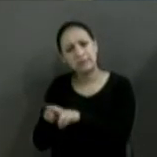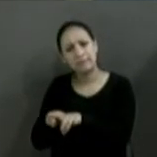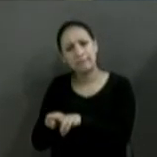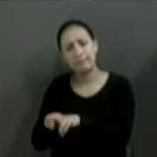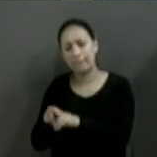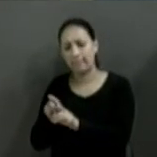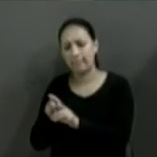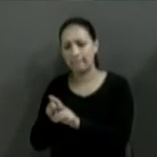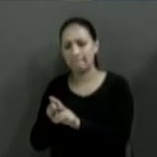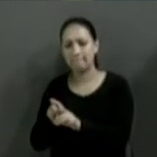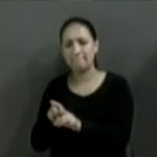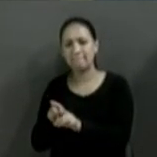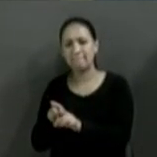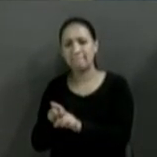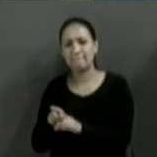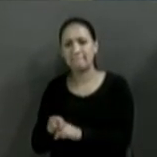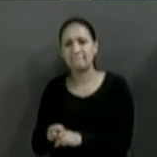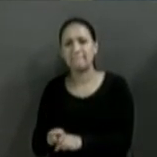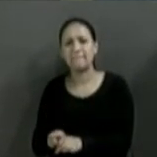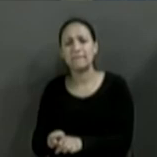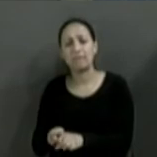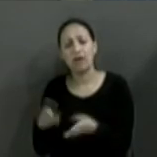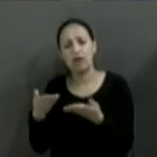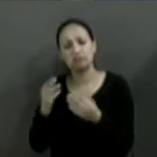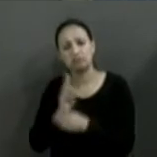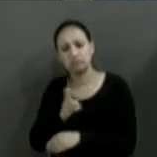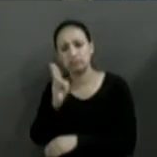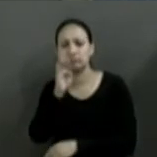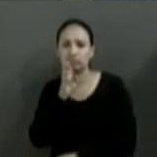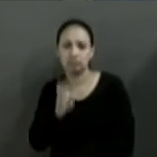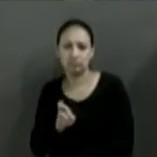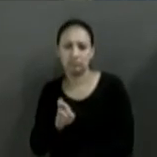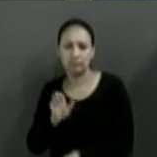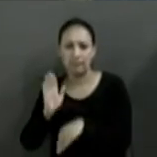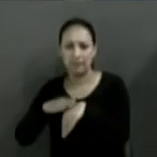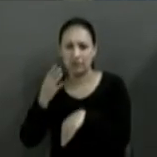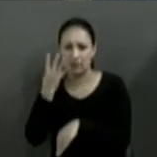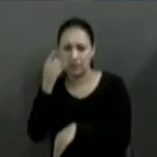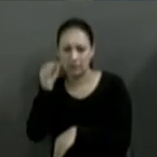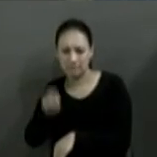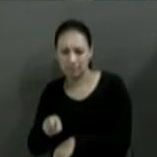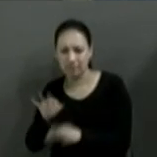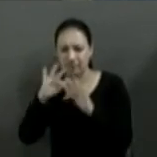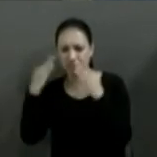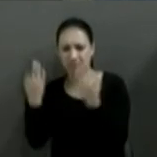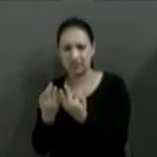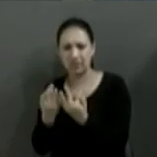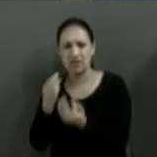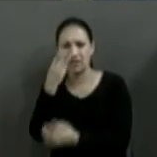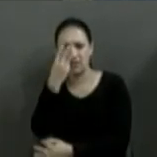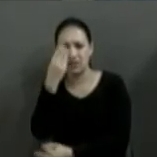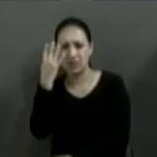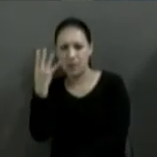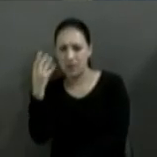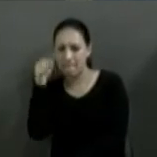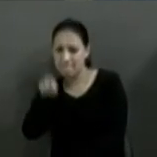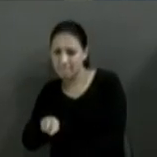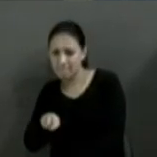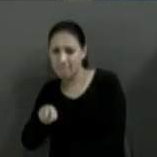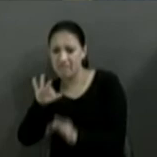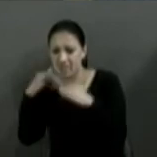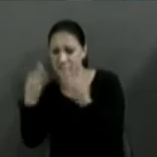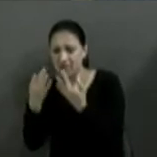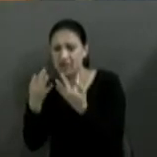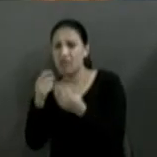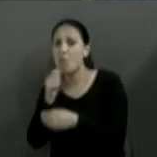finalizei meu comentário, minha resposta, mais de 4 mil famílias, 3, 4 mil famílias que pagam aluguel.